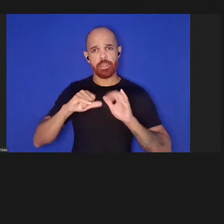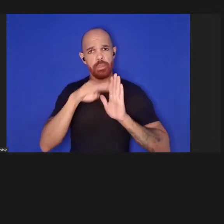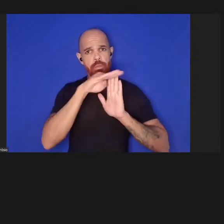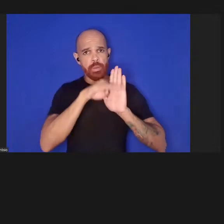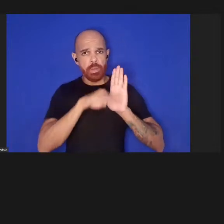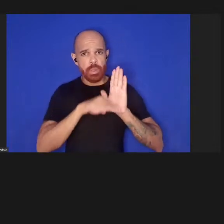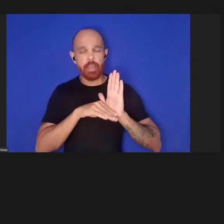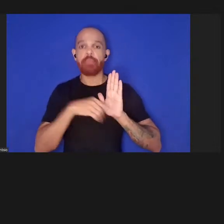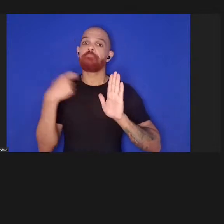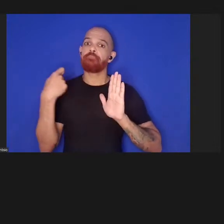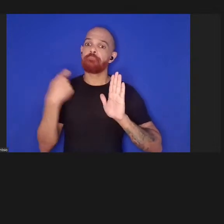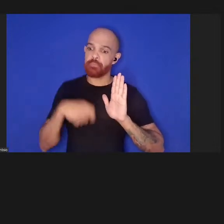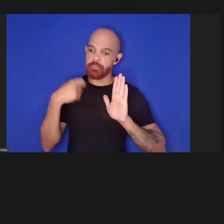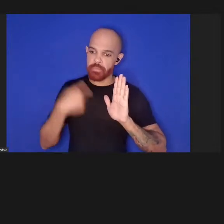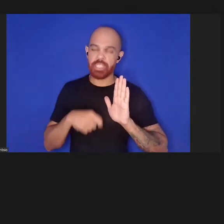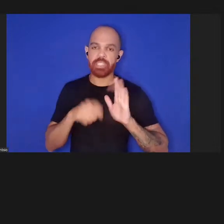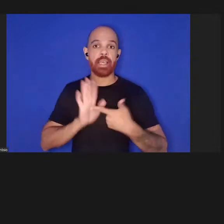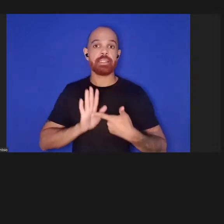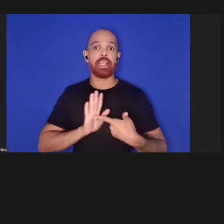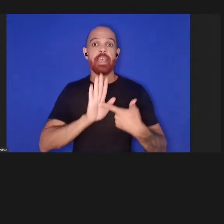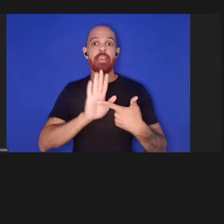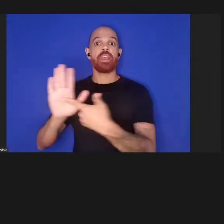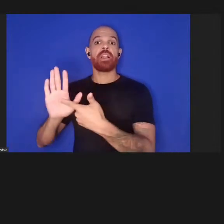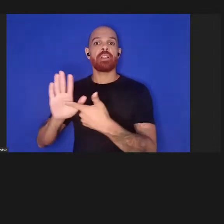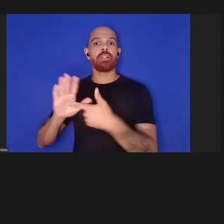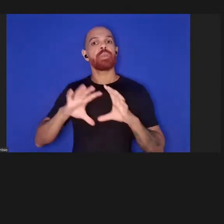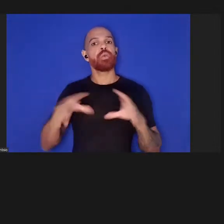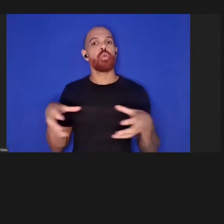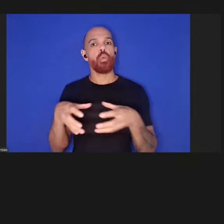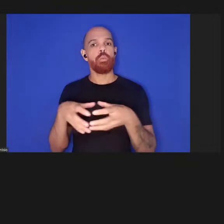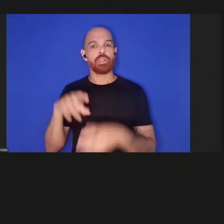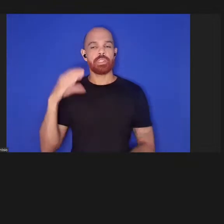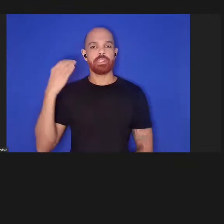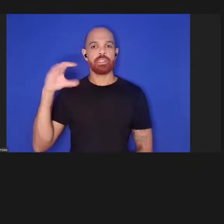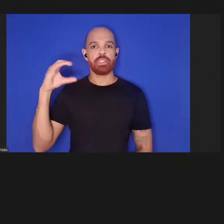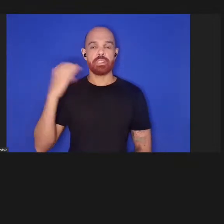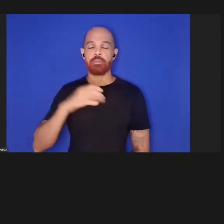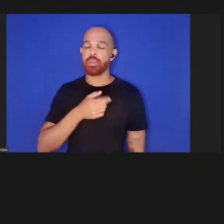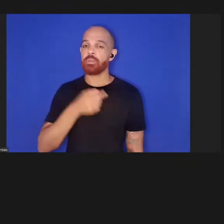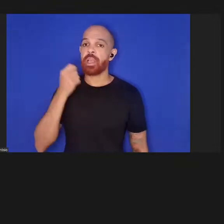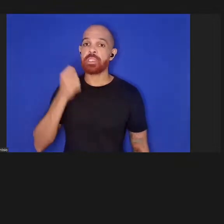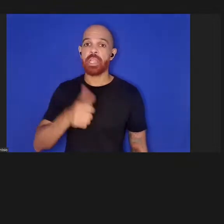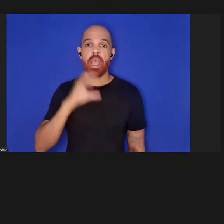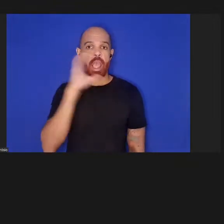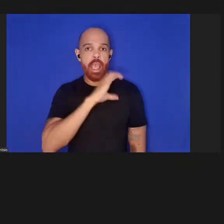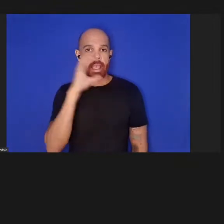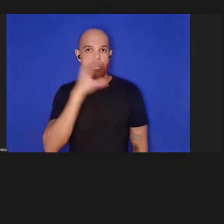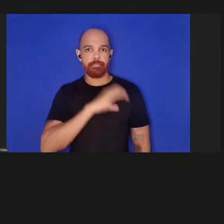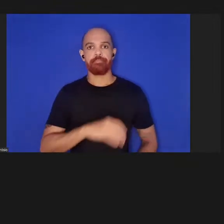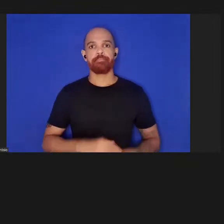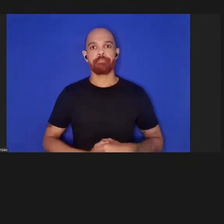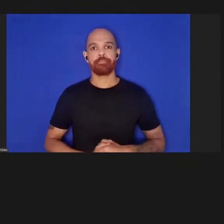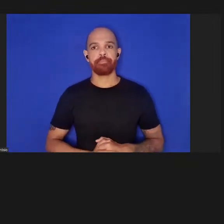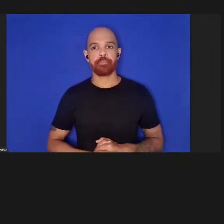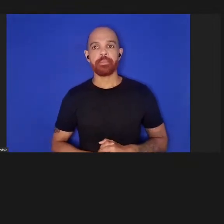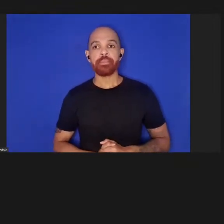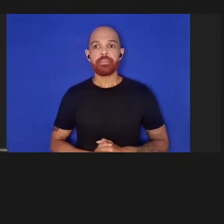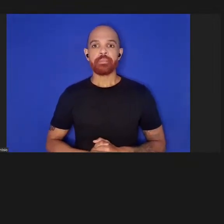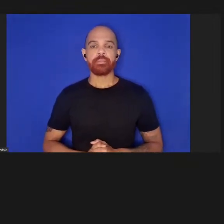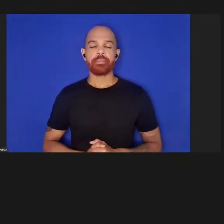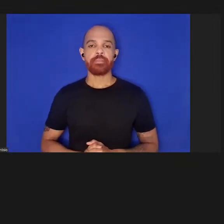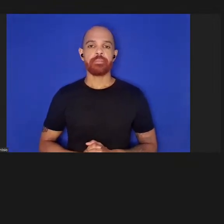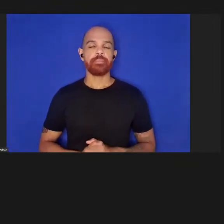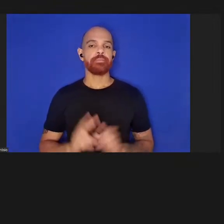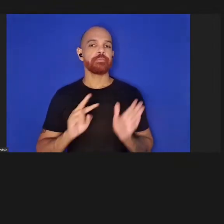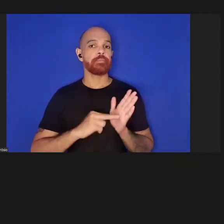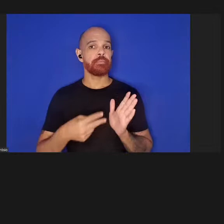ser reveladas para a comunidade científica o mais rapidamente possível ou seja é